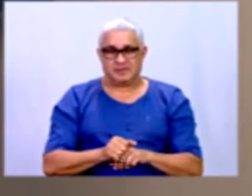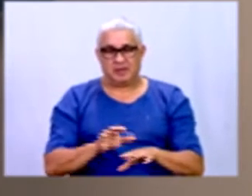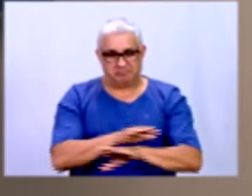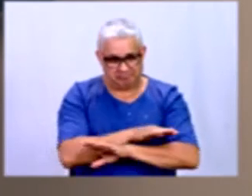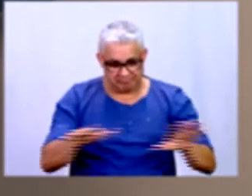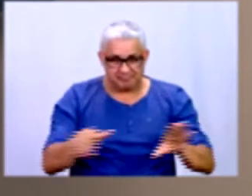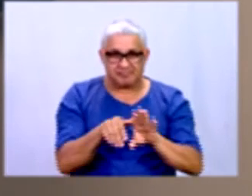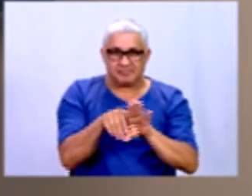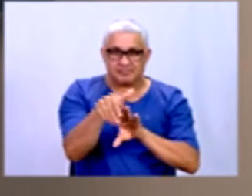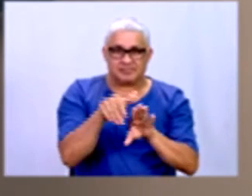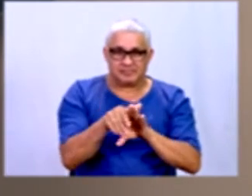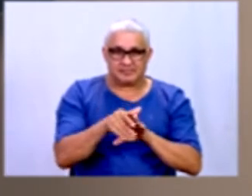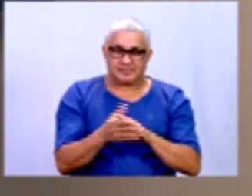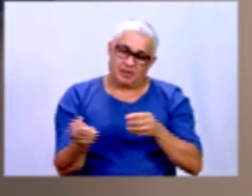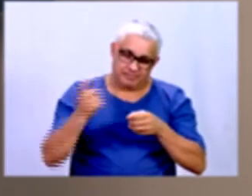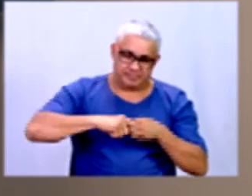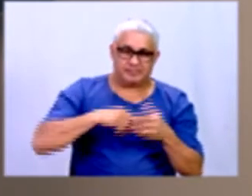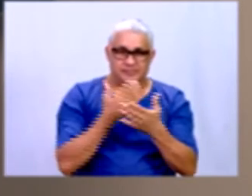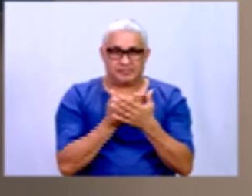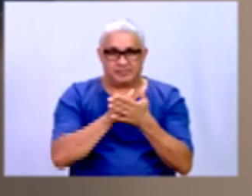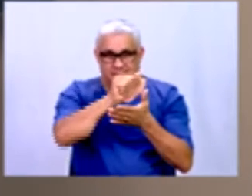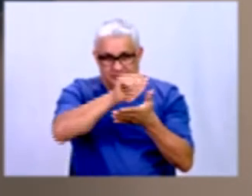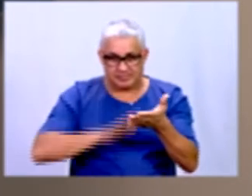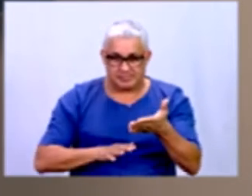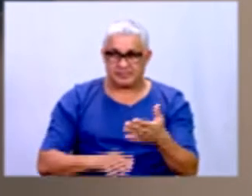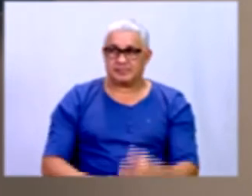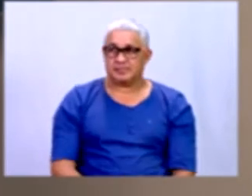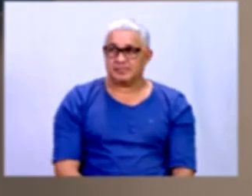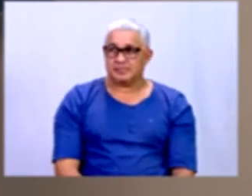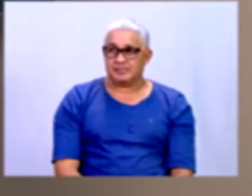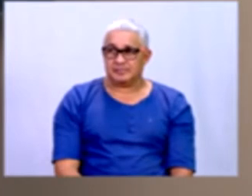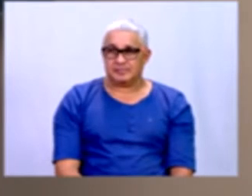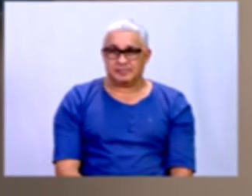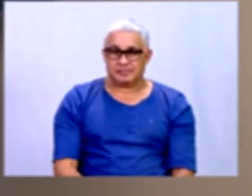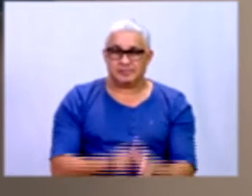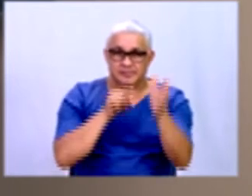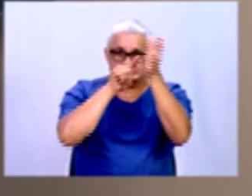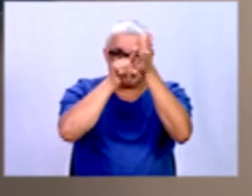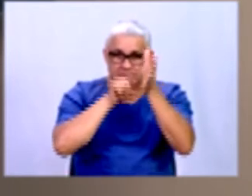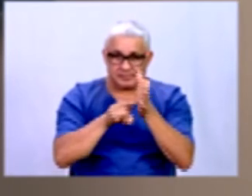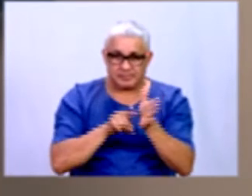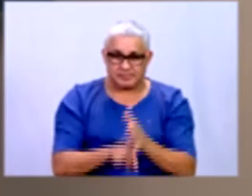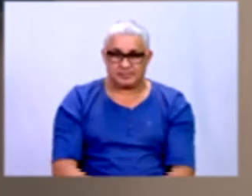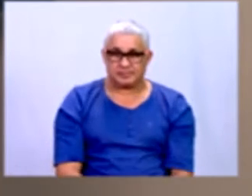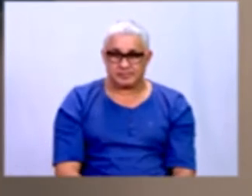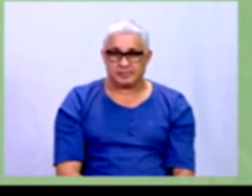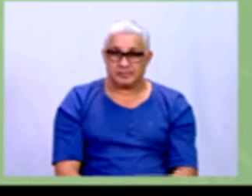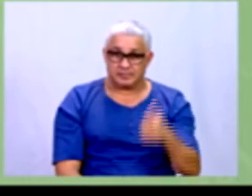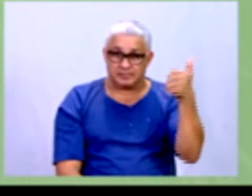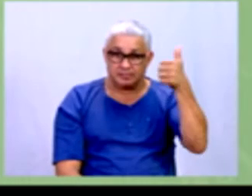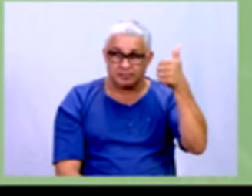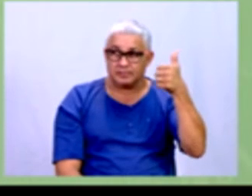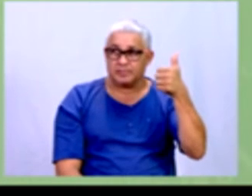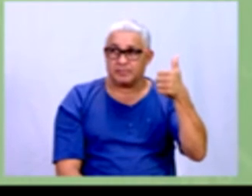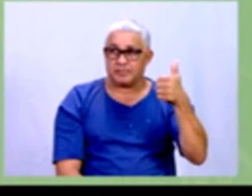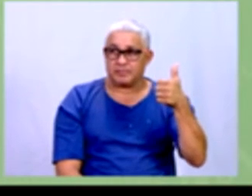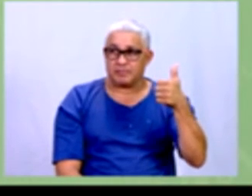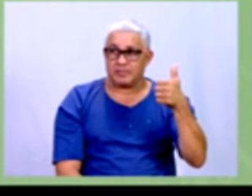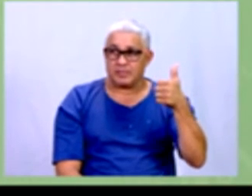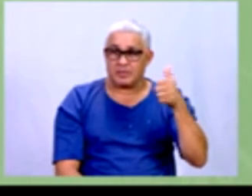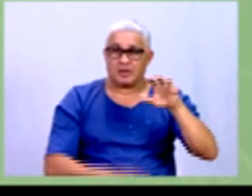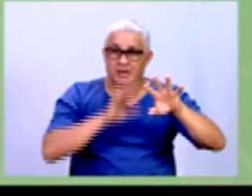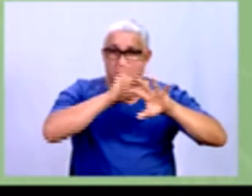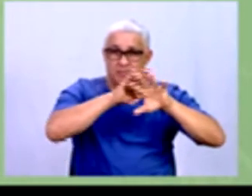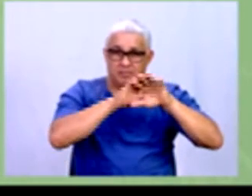professor, por enquanto, e vamos voltar aqui às nossas questões. Então a nossa primeira questão. Dada a